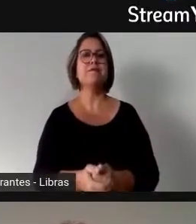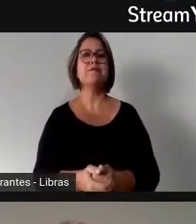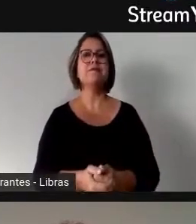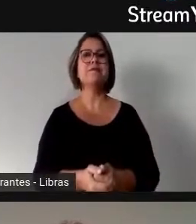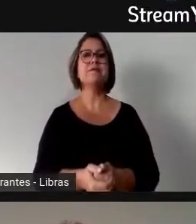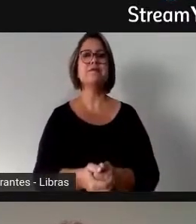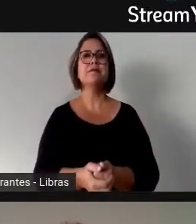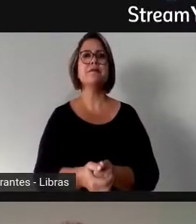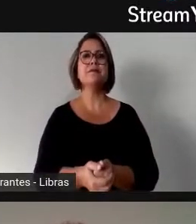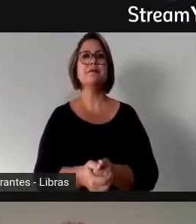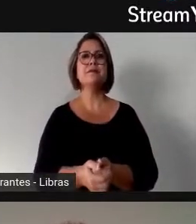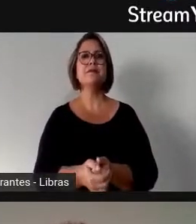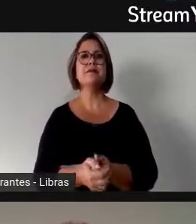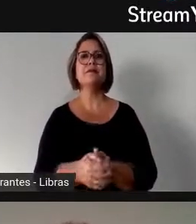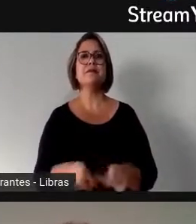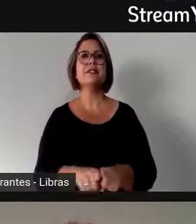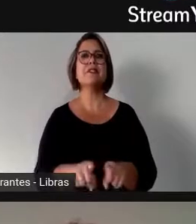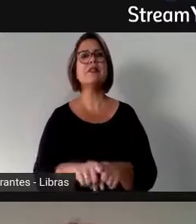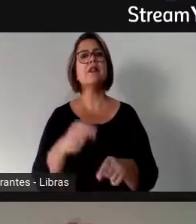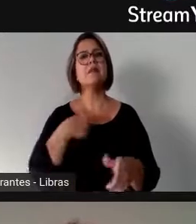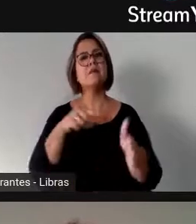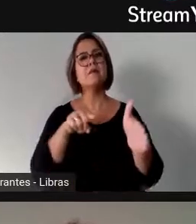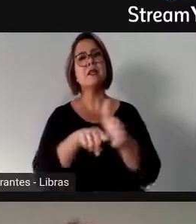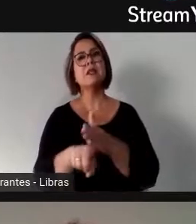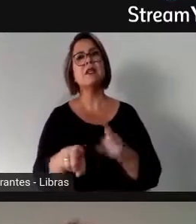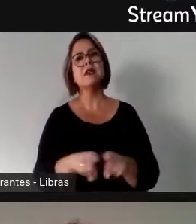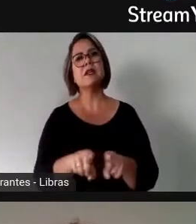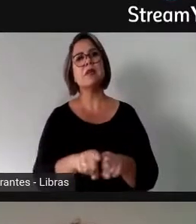Há um questionamento aqui, Ana Luísa,